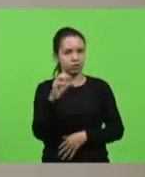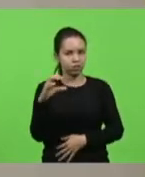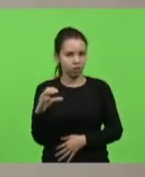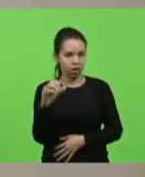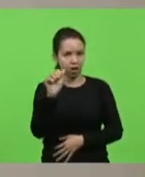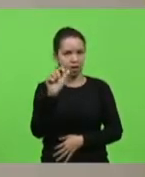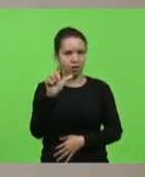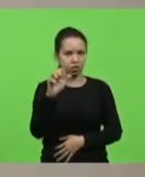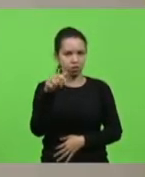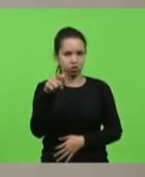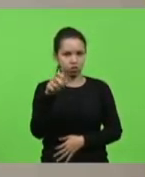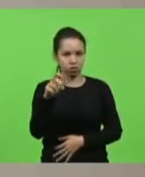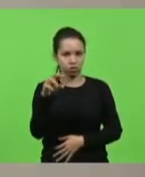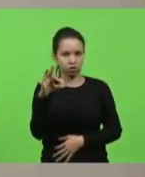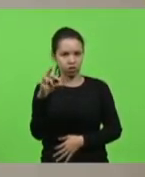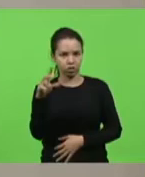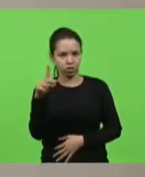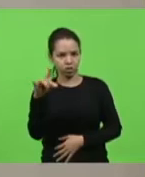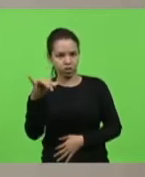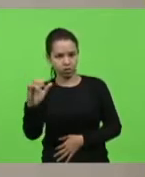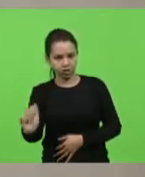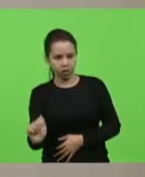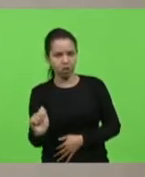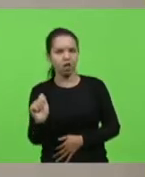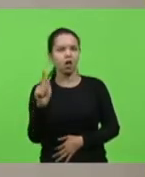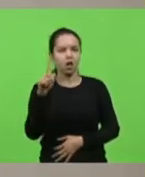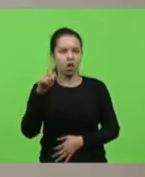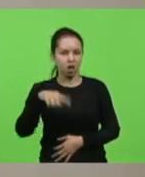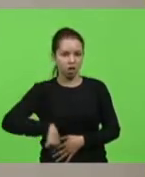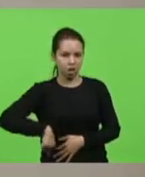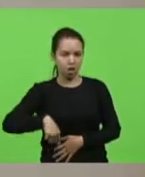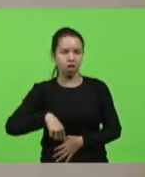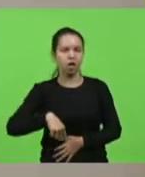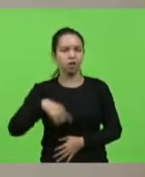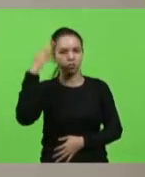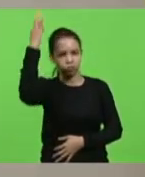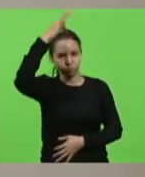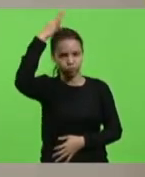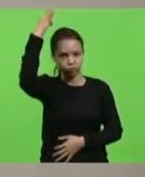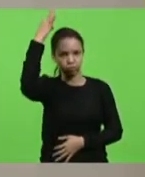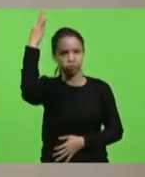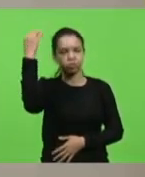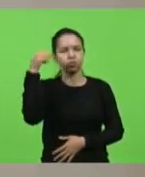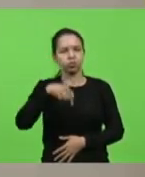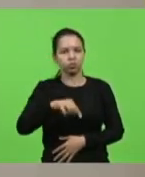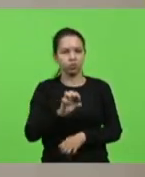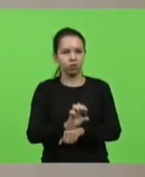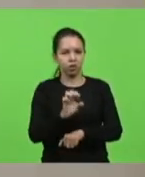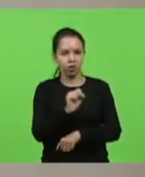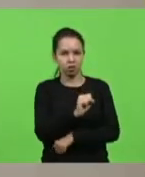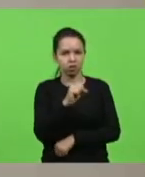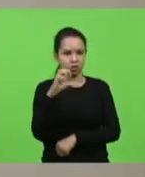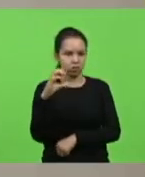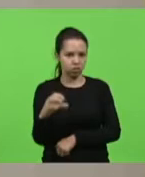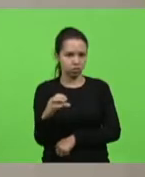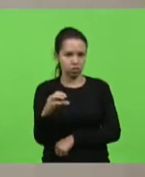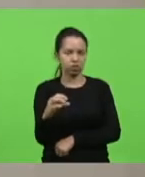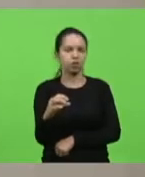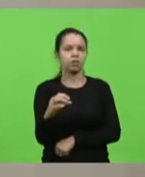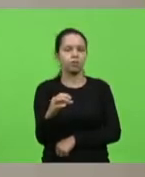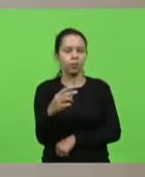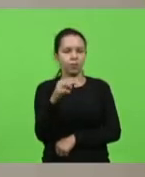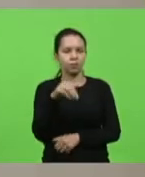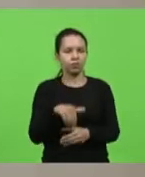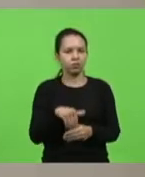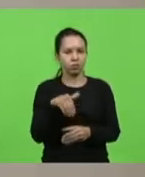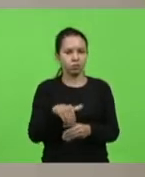como padroeira do Estado de Santa Catarina. Votação da redação final do projeto de lei 30.7 de 2019, autoria